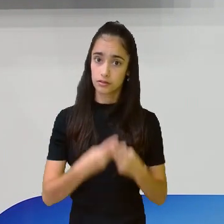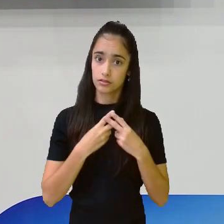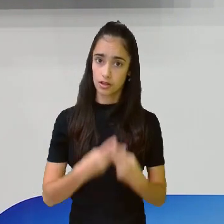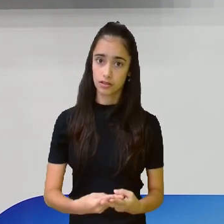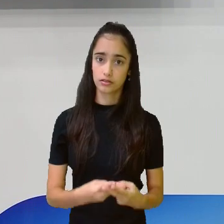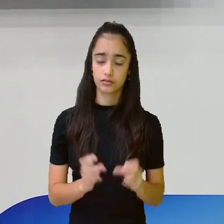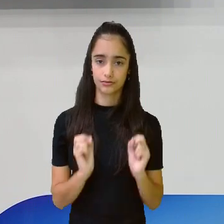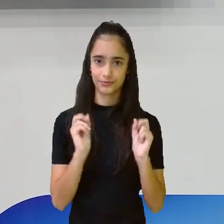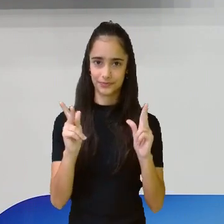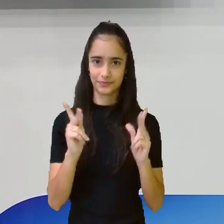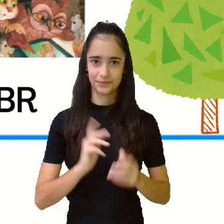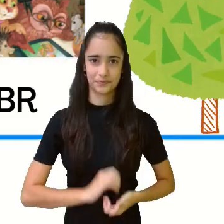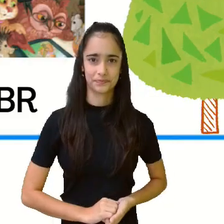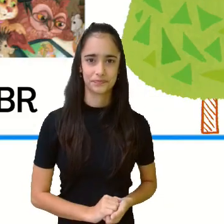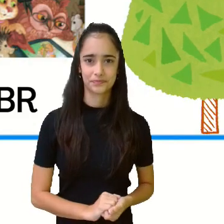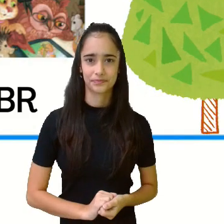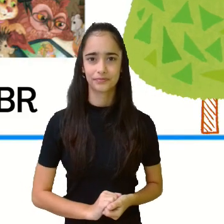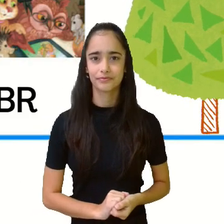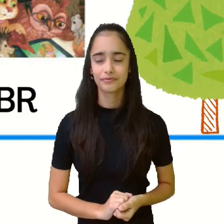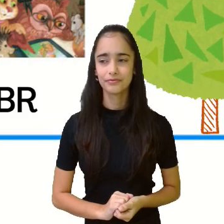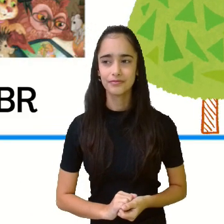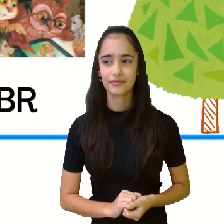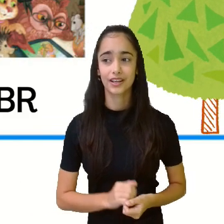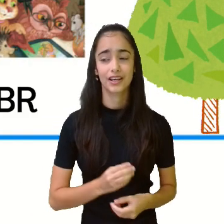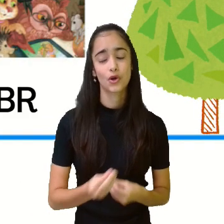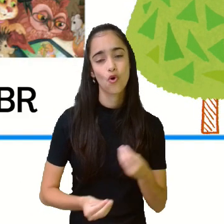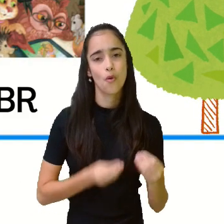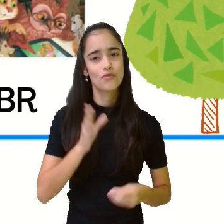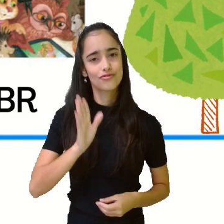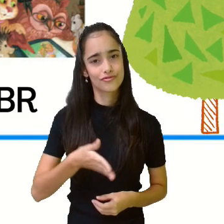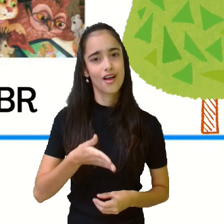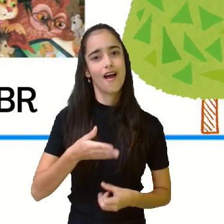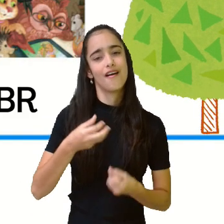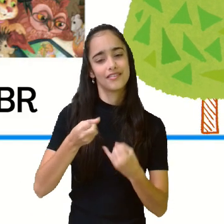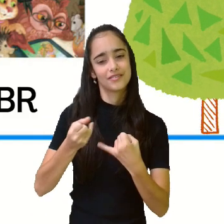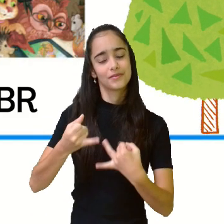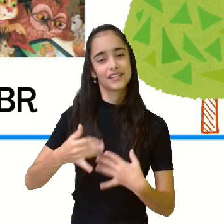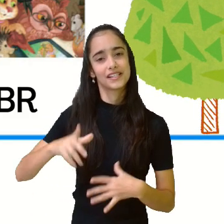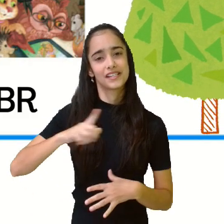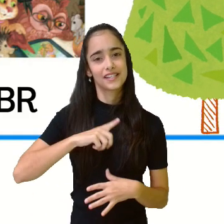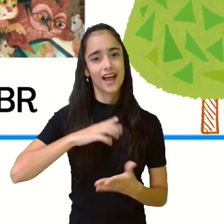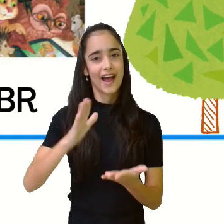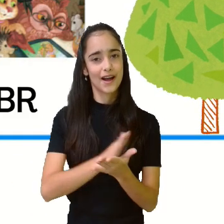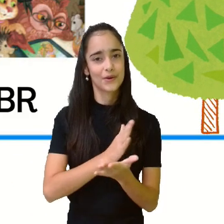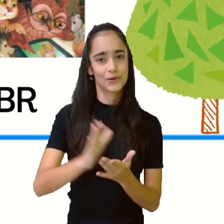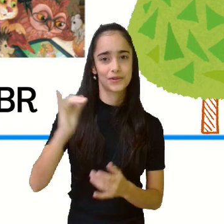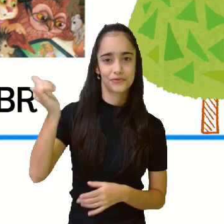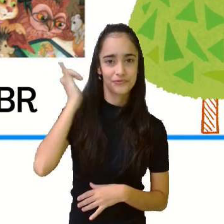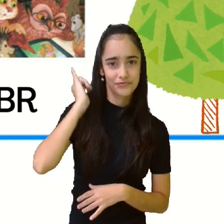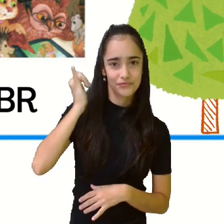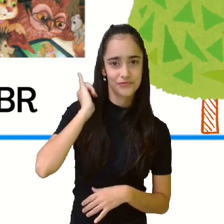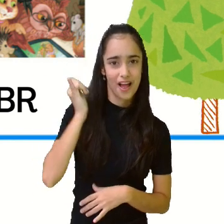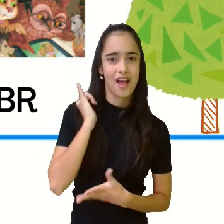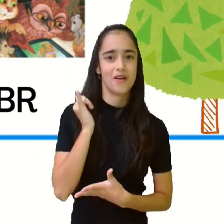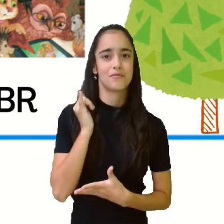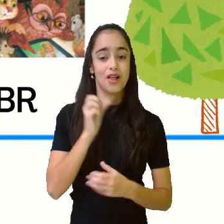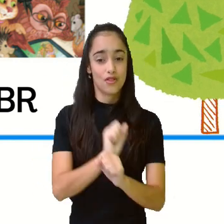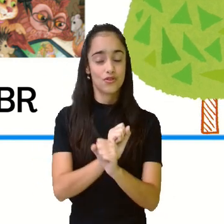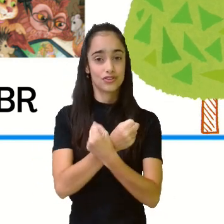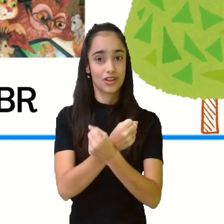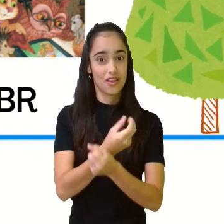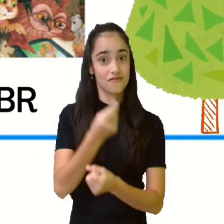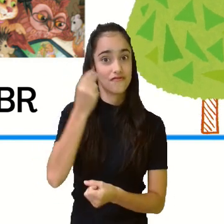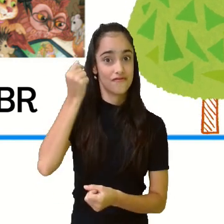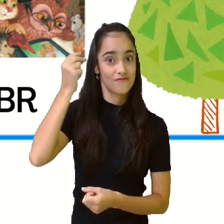E, como eu falei aí, algumas fábulas de Exopo, que é aí as indicações da árvore do livro